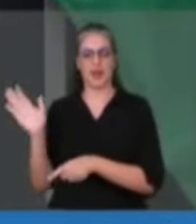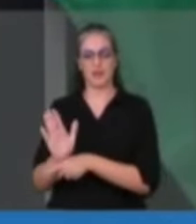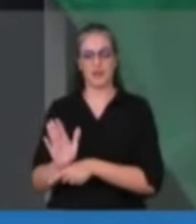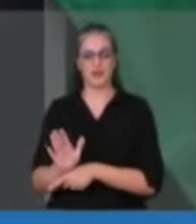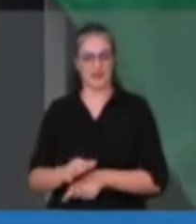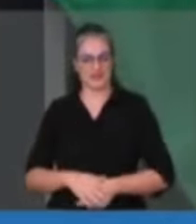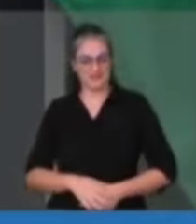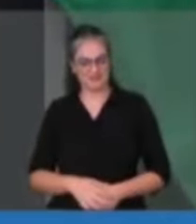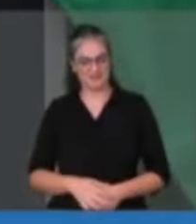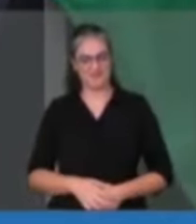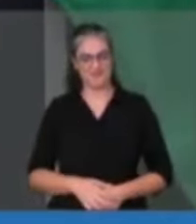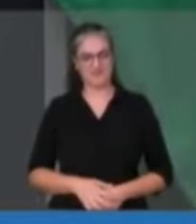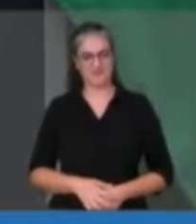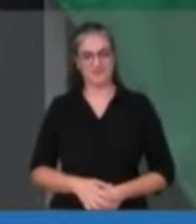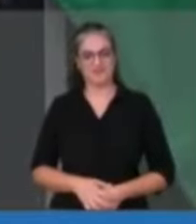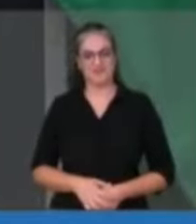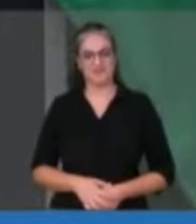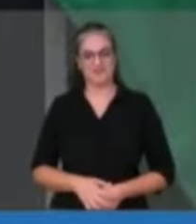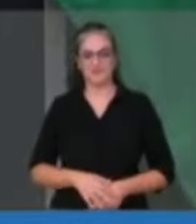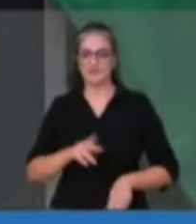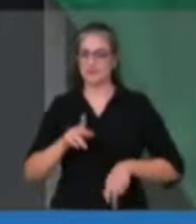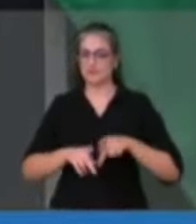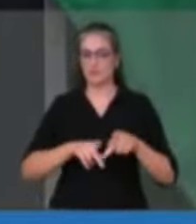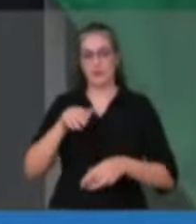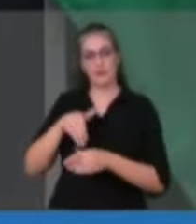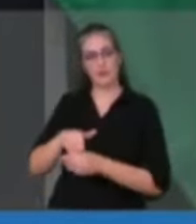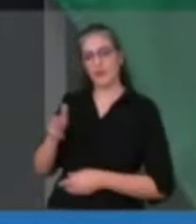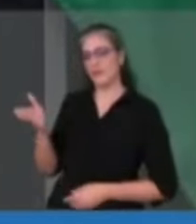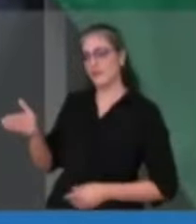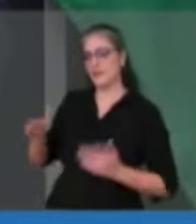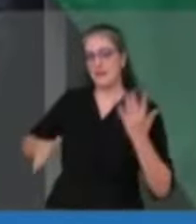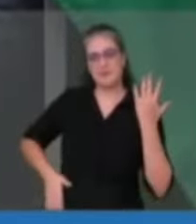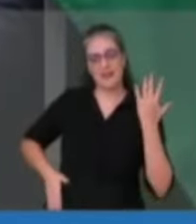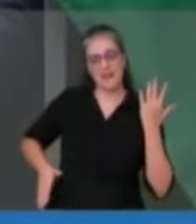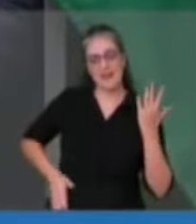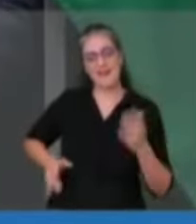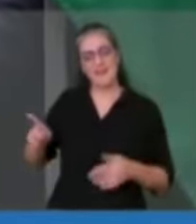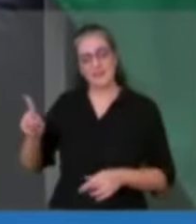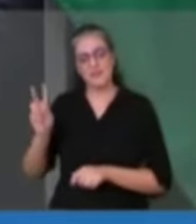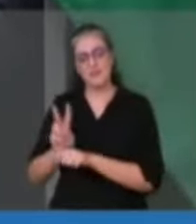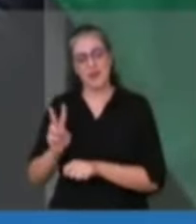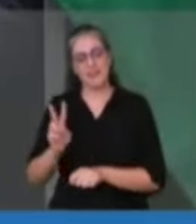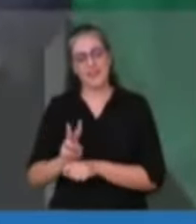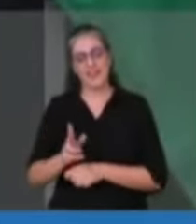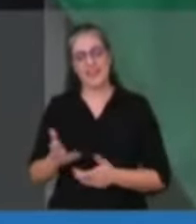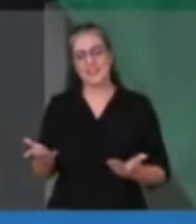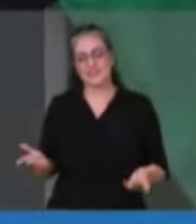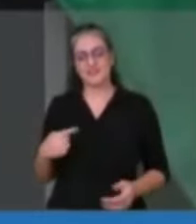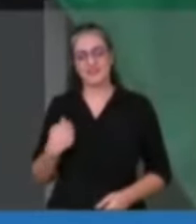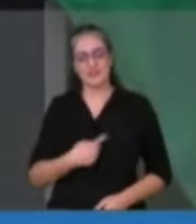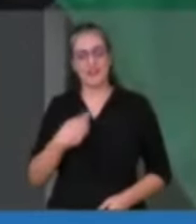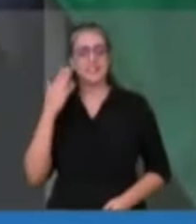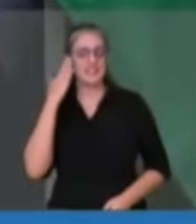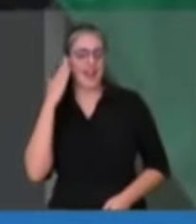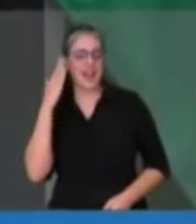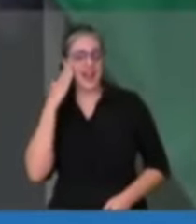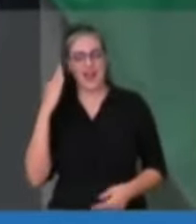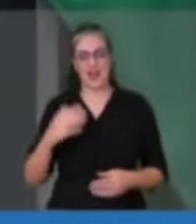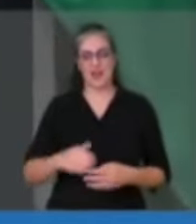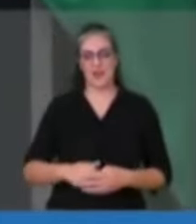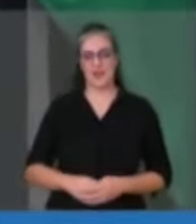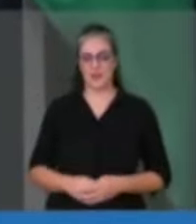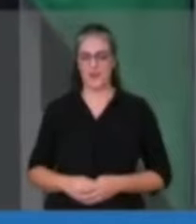proteger os seus eleitores. E a gente sabe, a gente tem a prova. Não bastou a comemoração nas